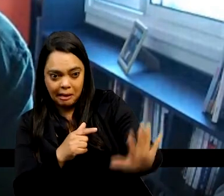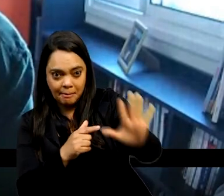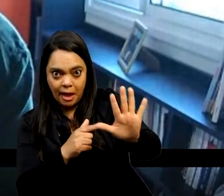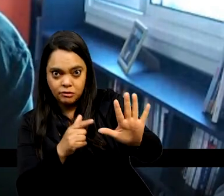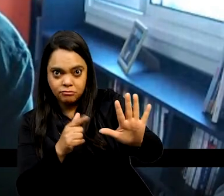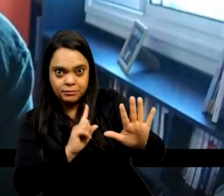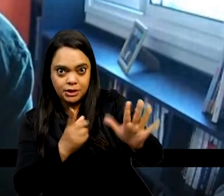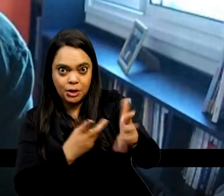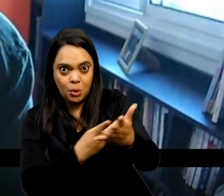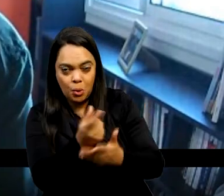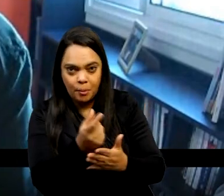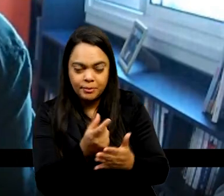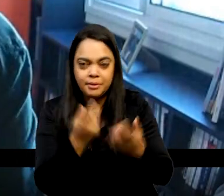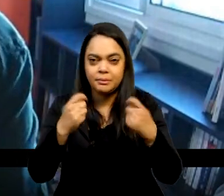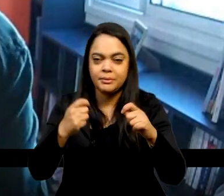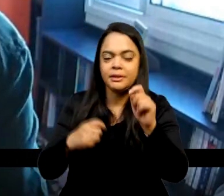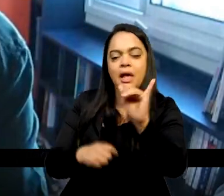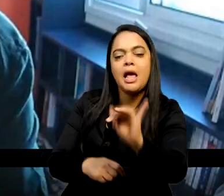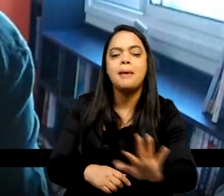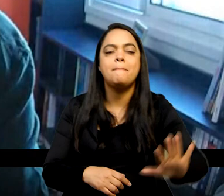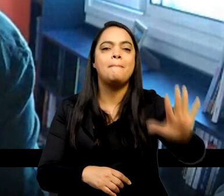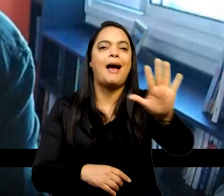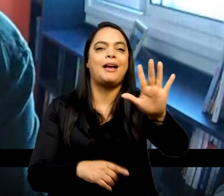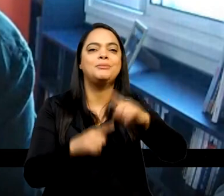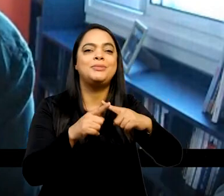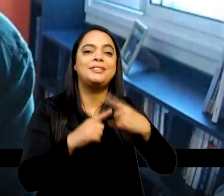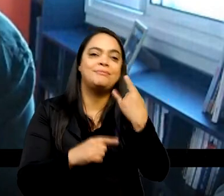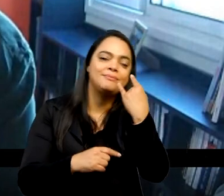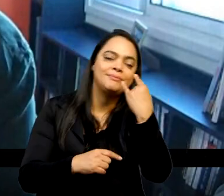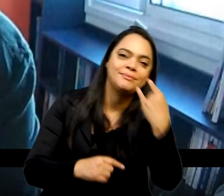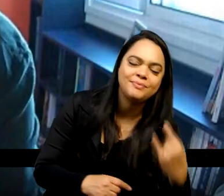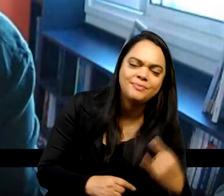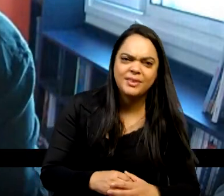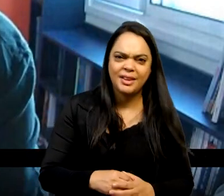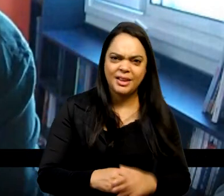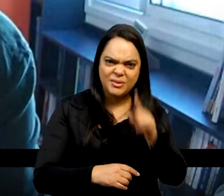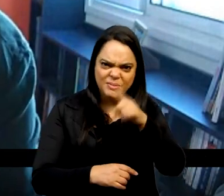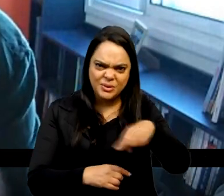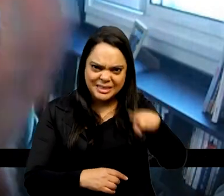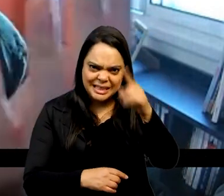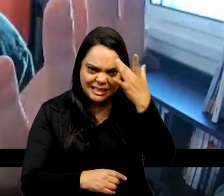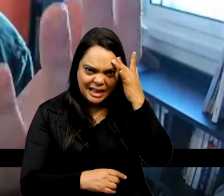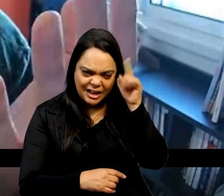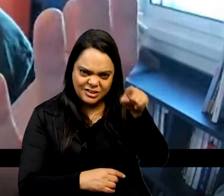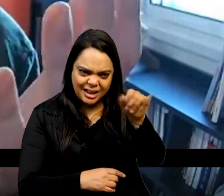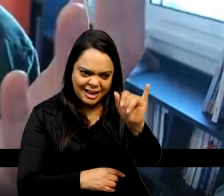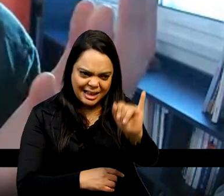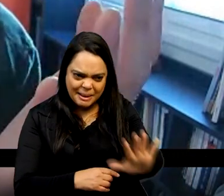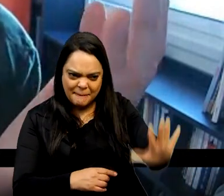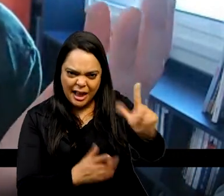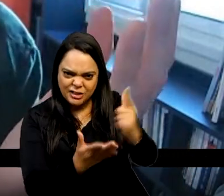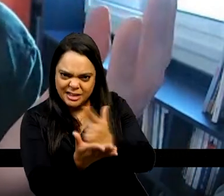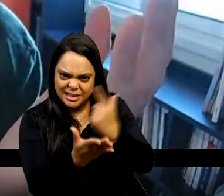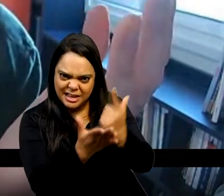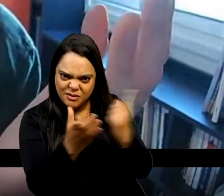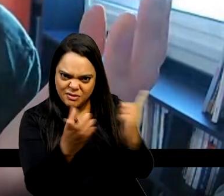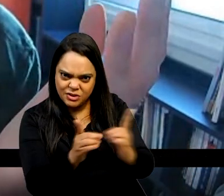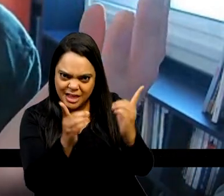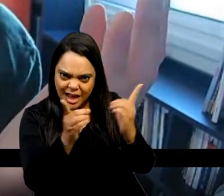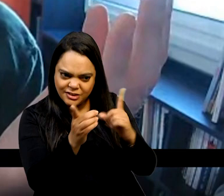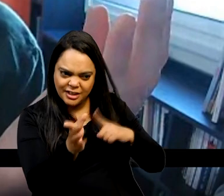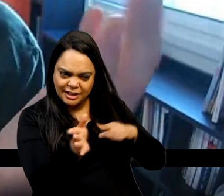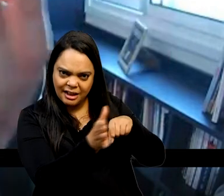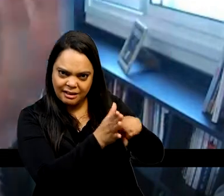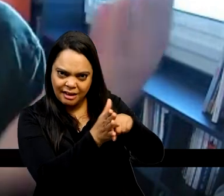imagens tem que ser atrativas. E quantas vezes essas imagens são realmente analisadas? Muitas vezes essas imagens são por ilustração.